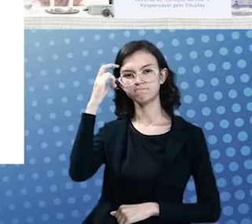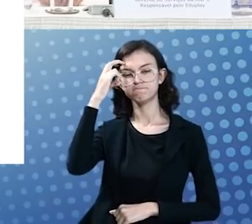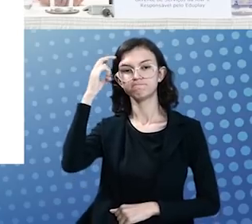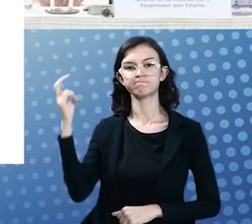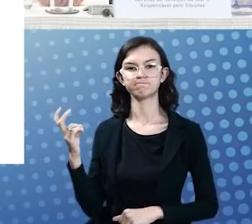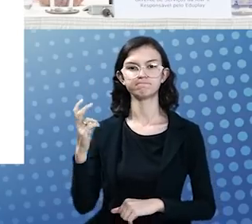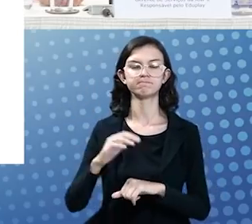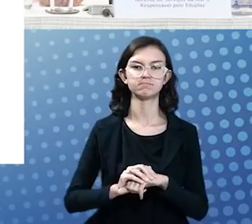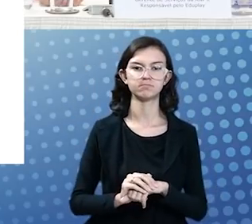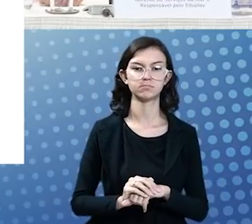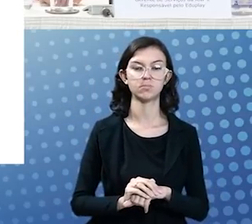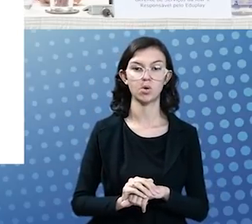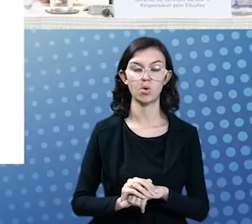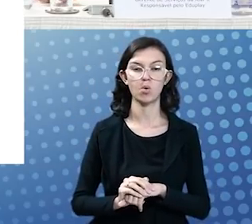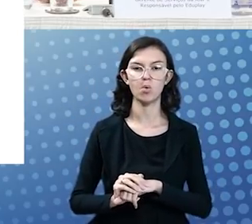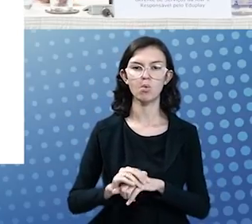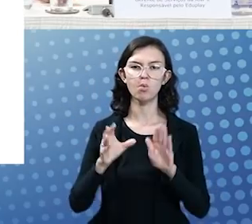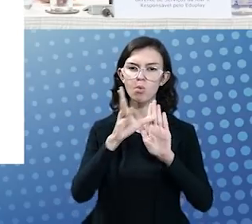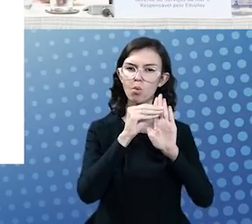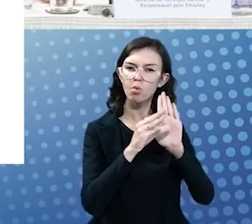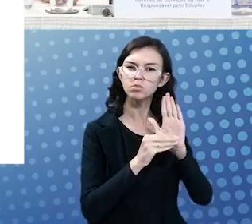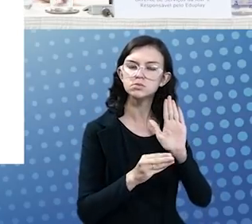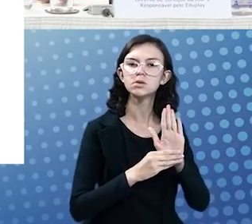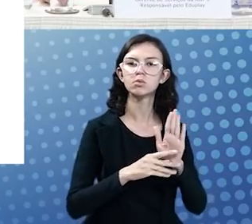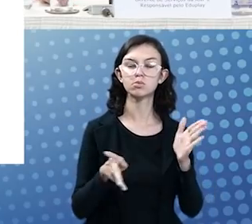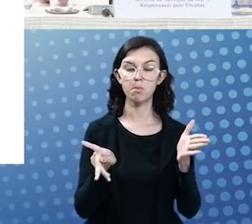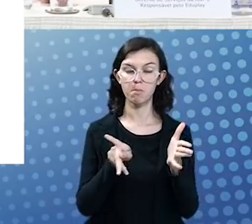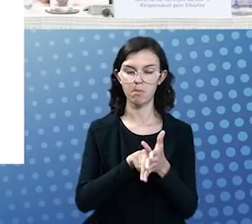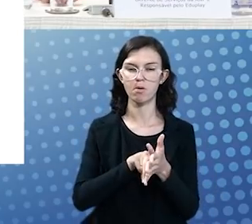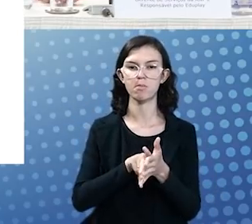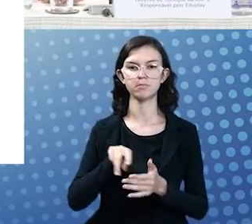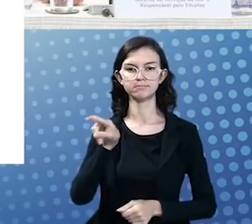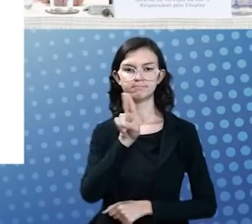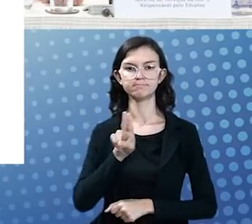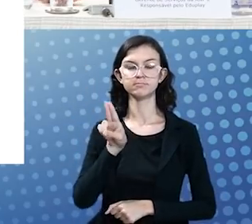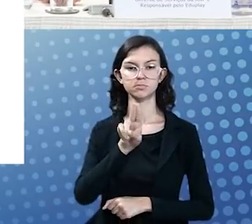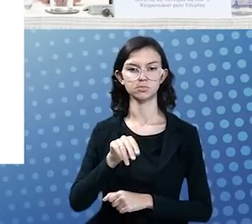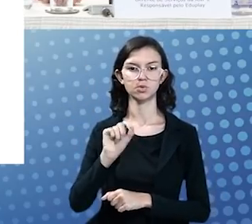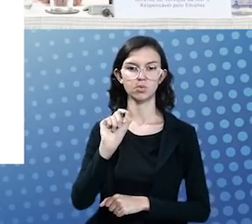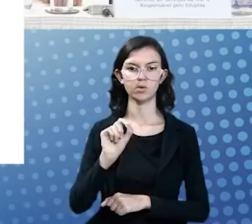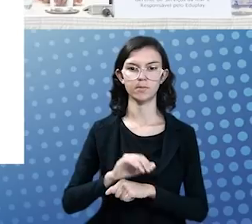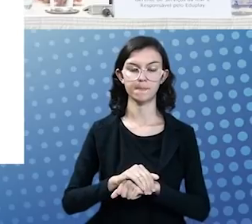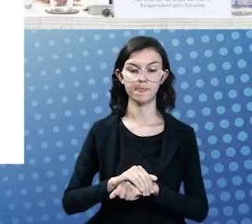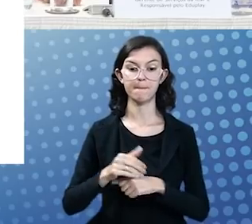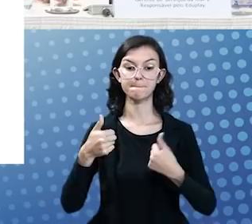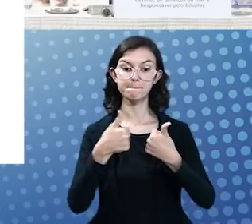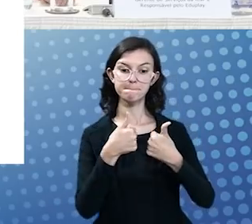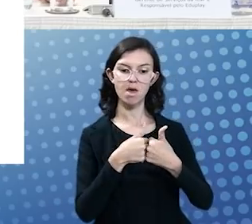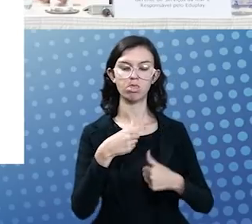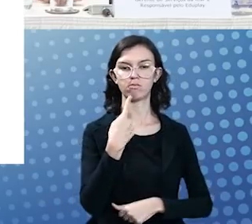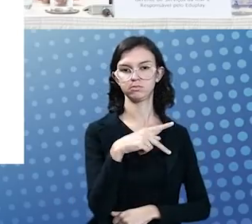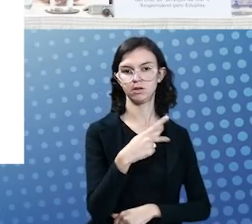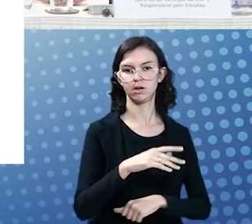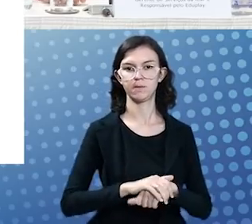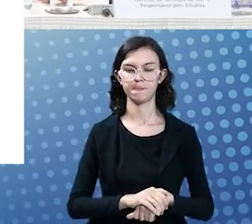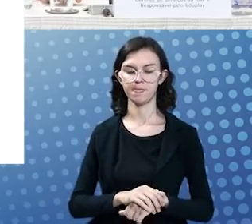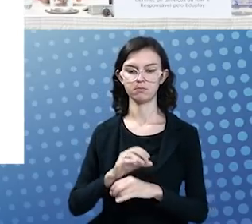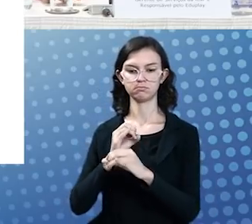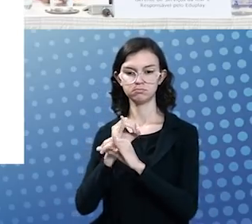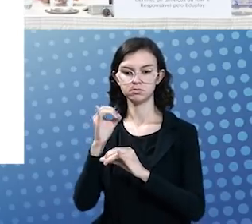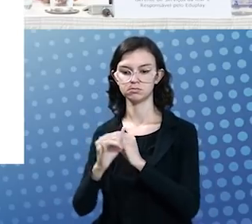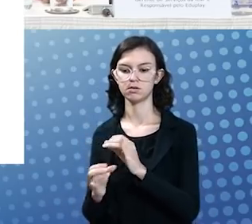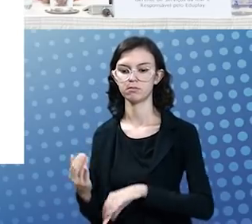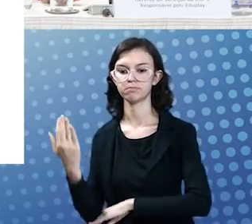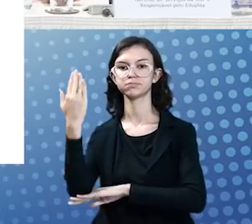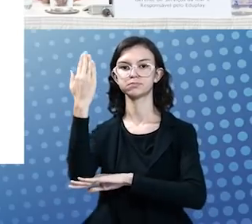inteligente onde o conteúdo é ofertado para o usuário através de um refletor mais próximo a